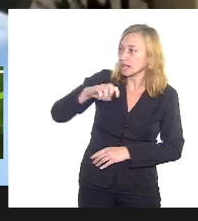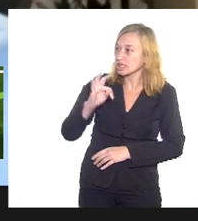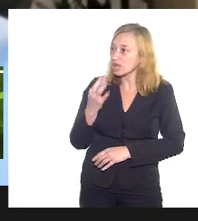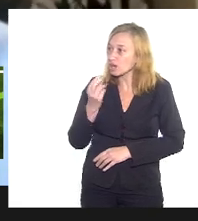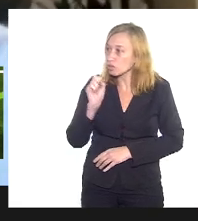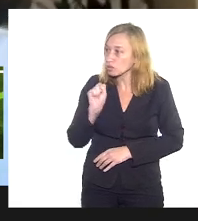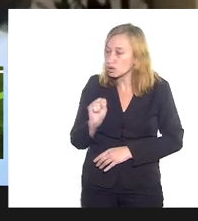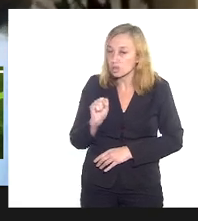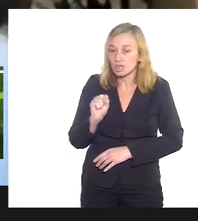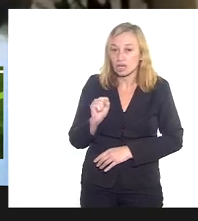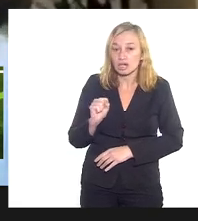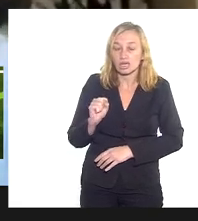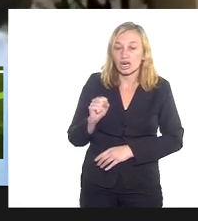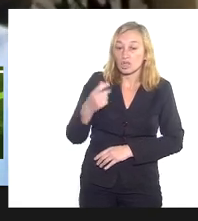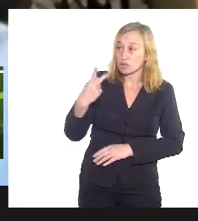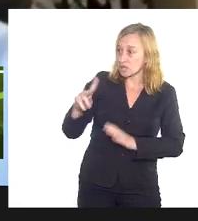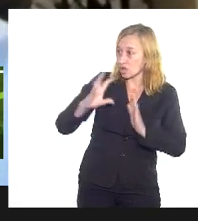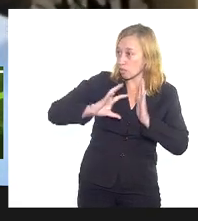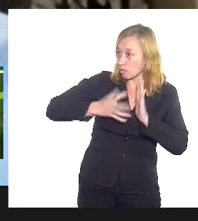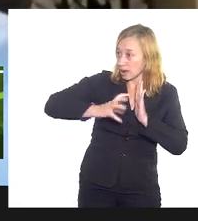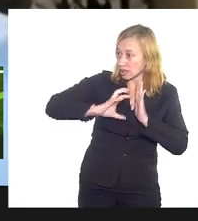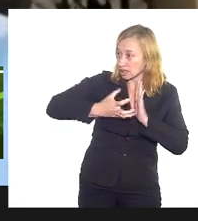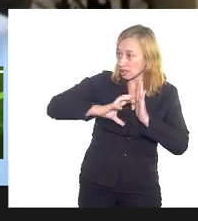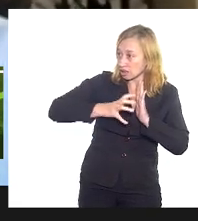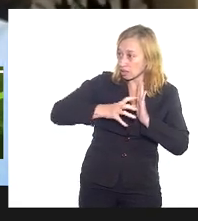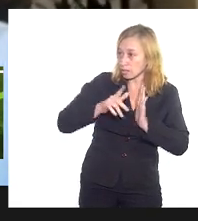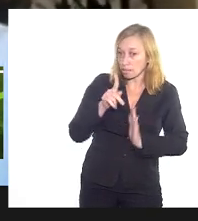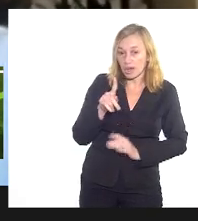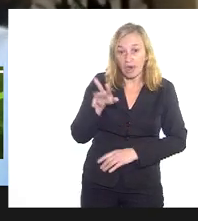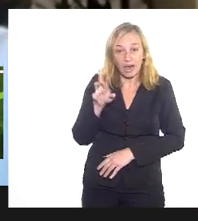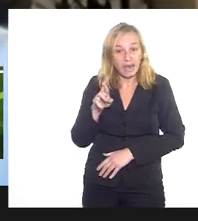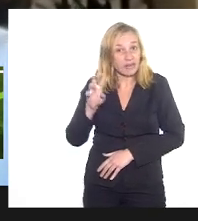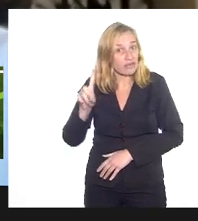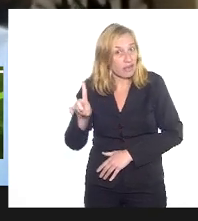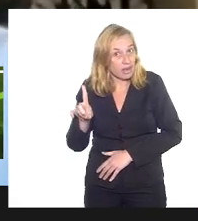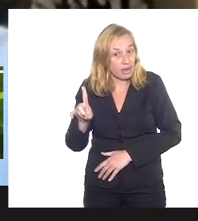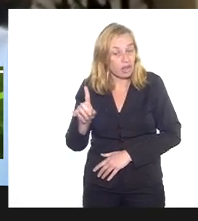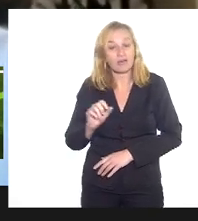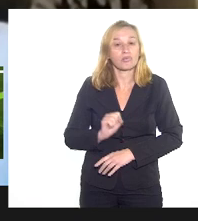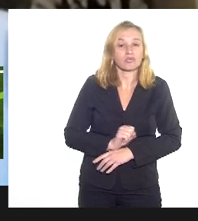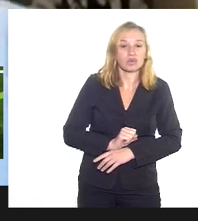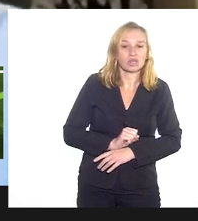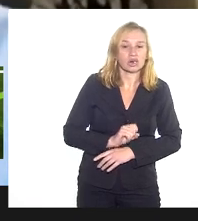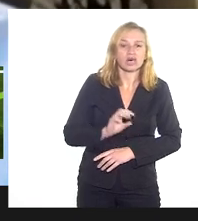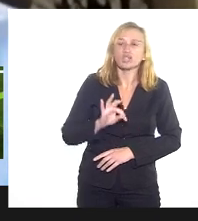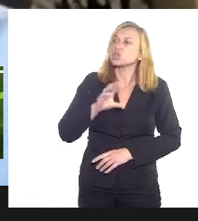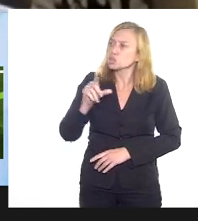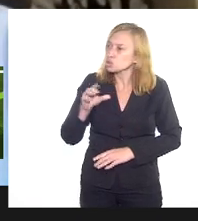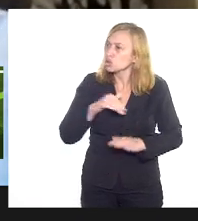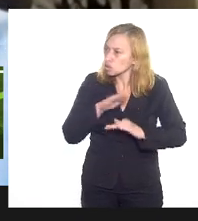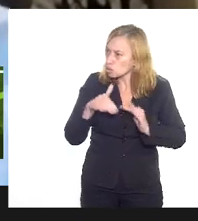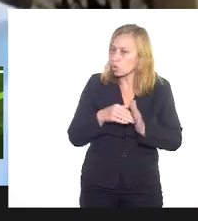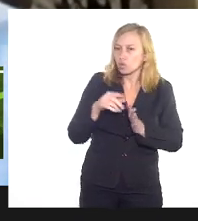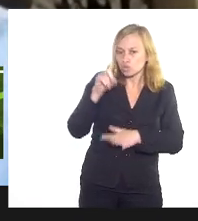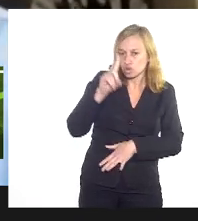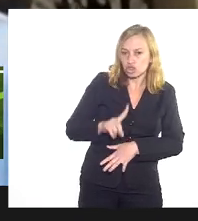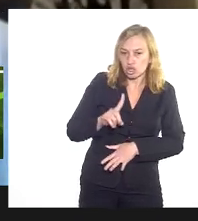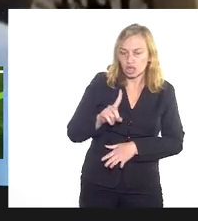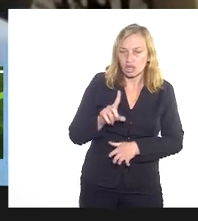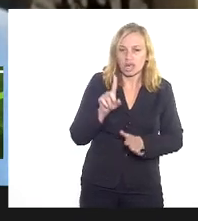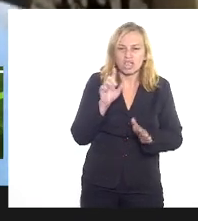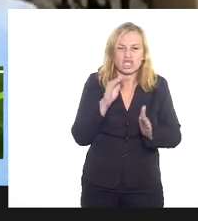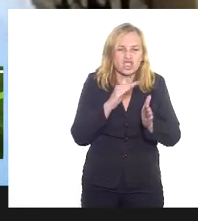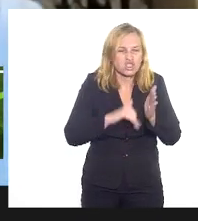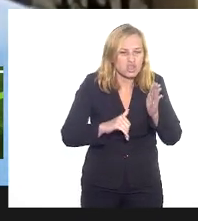partido, o PRB, ele tem todo o direito, ele exonerou, talvez,